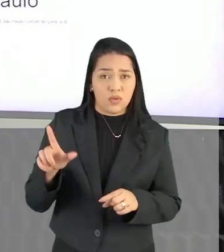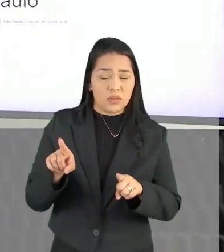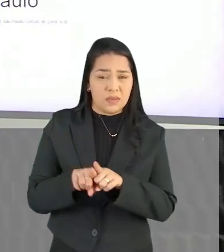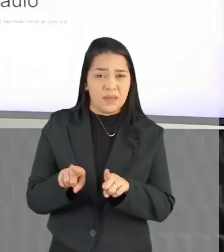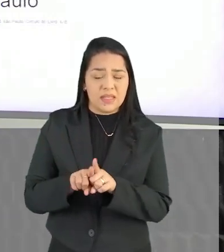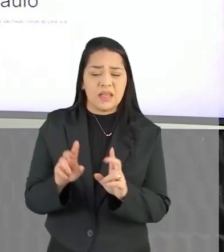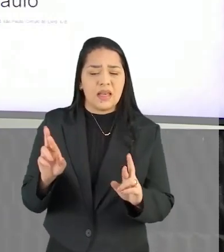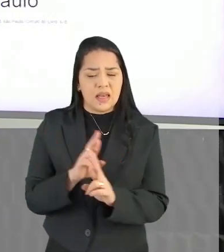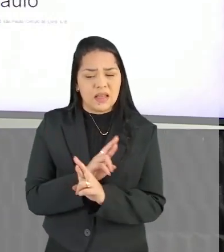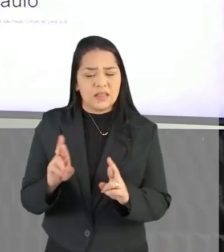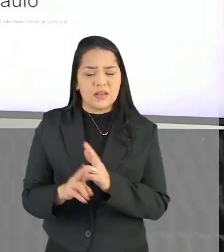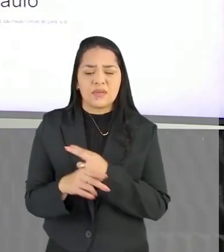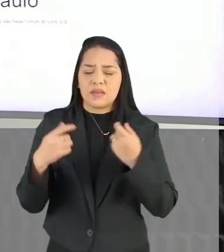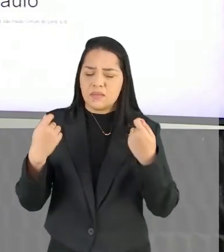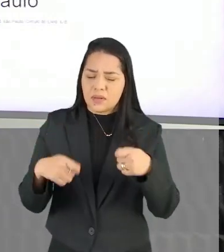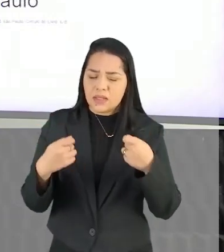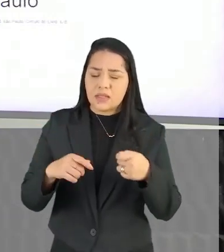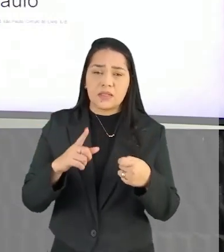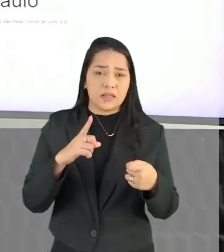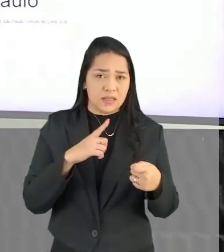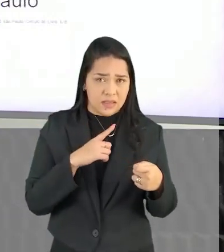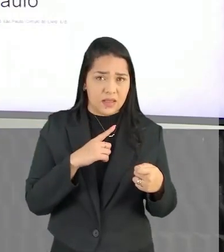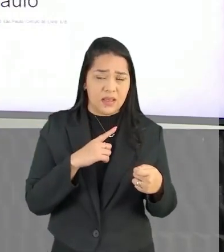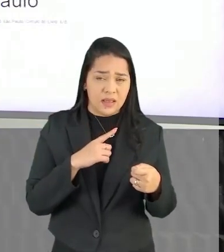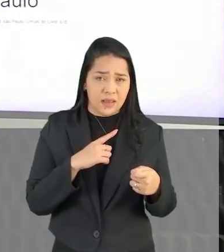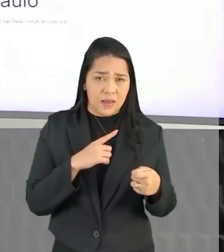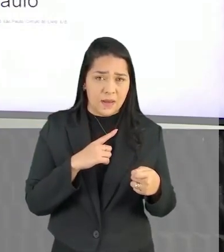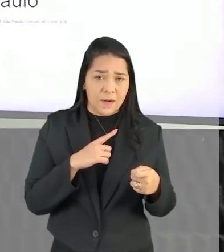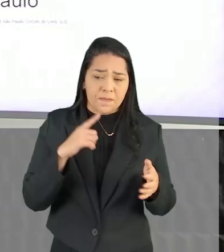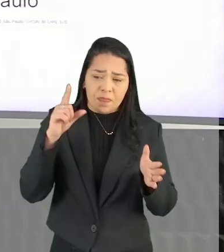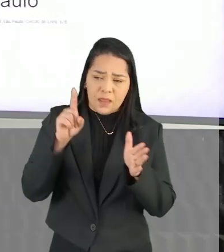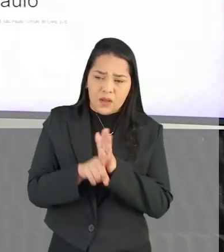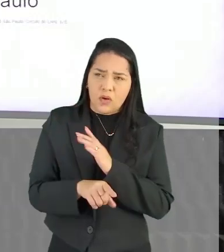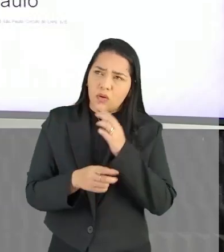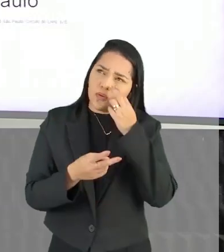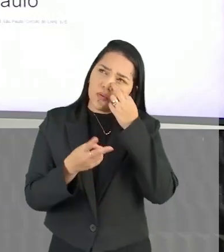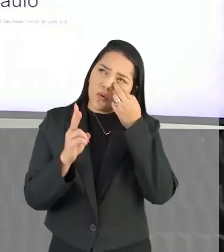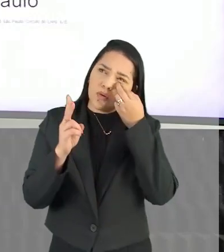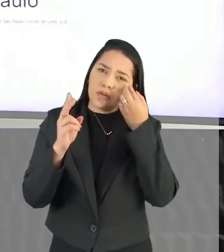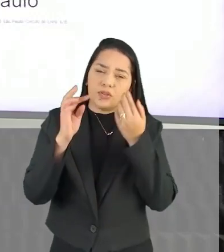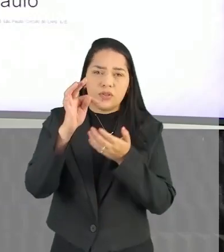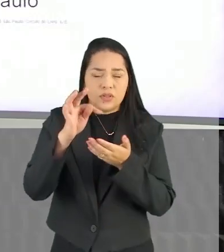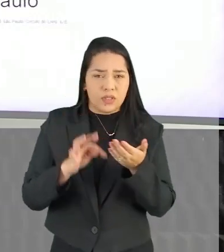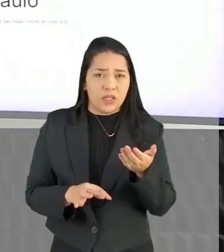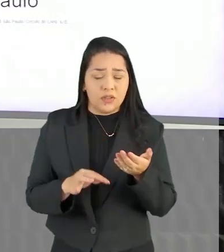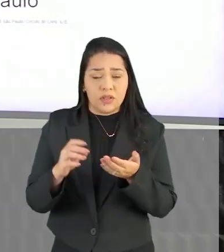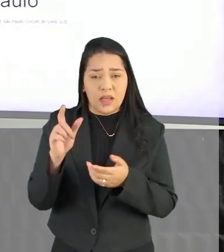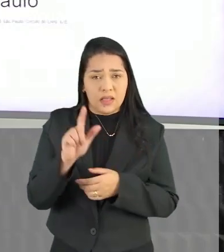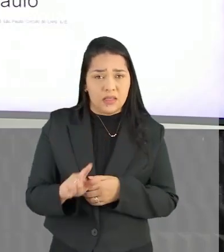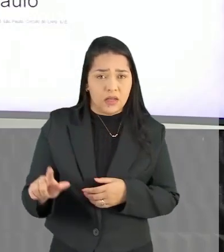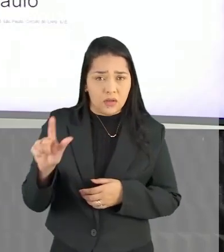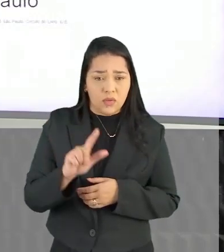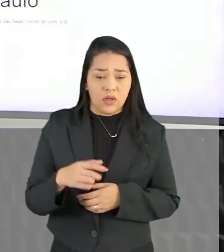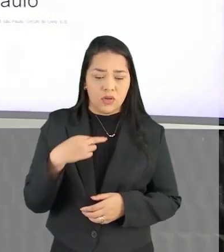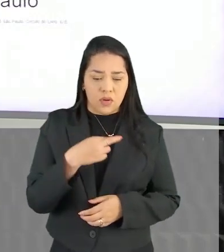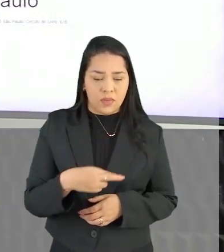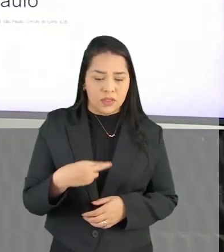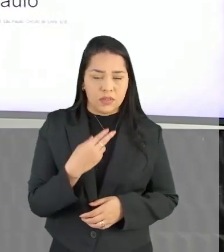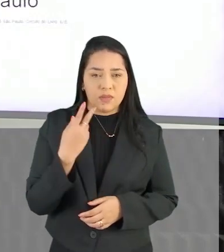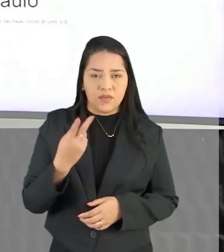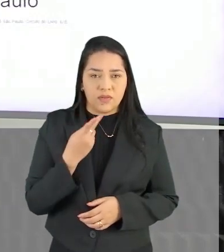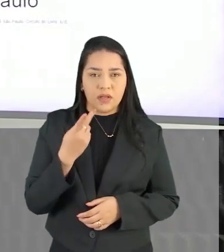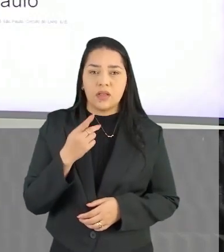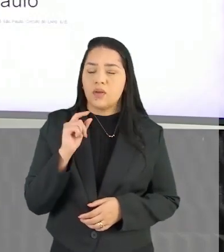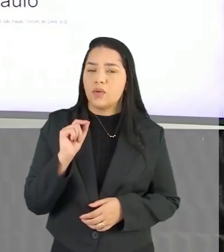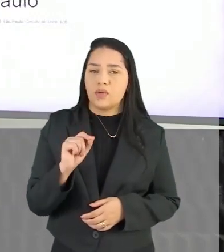essa relação que a gente precisa fazer Quando a gente faz, Tem uma questão que tem ou dois textos, Nesse caso aqui é a literatura do romantismo, Quando a gente